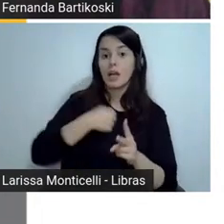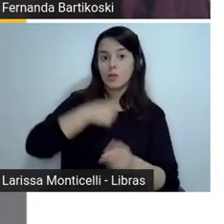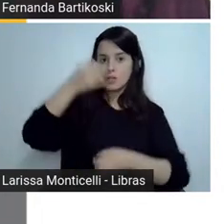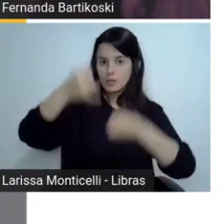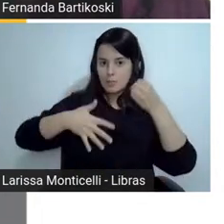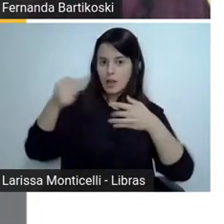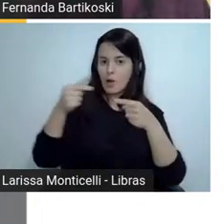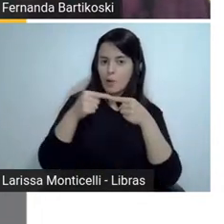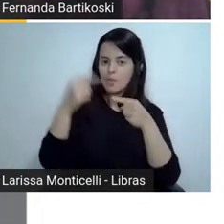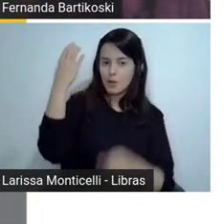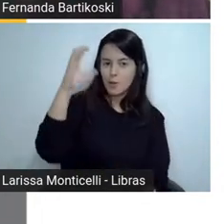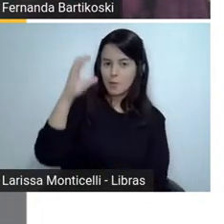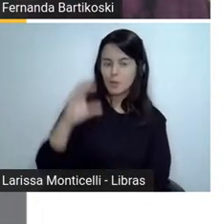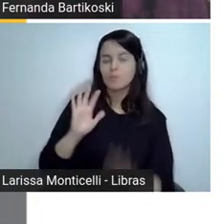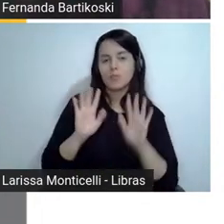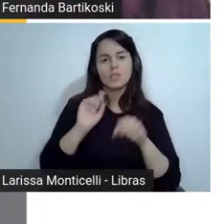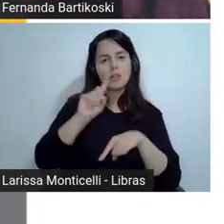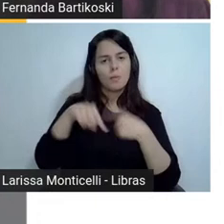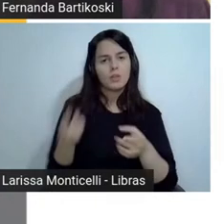o problema